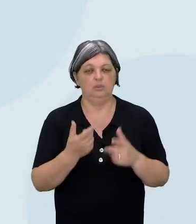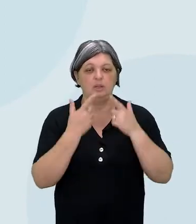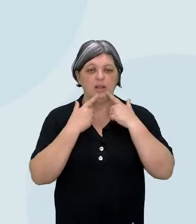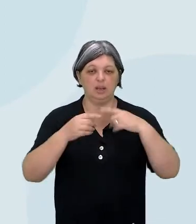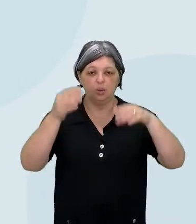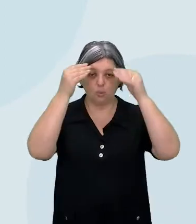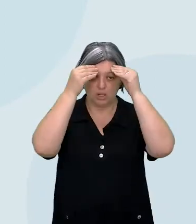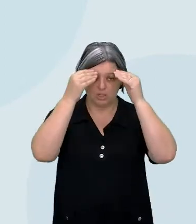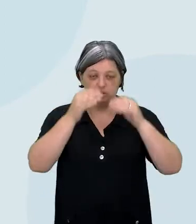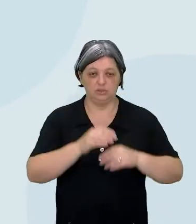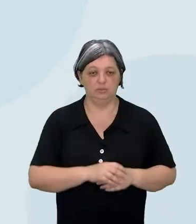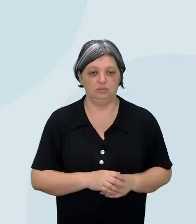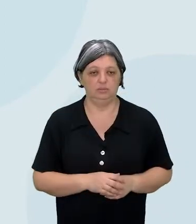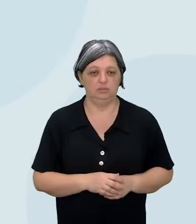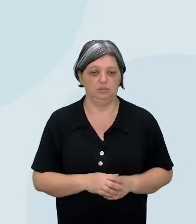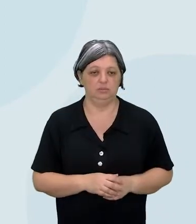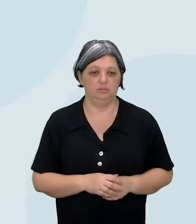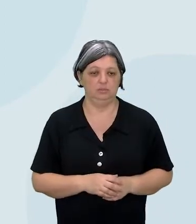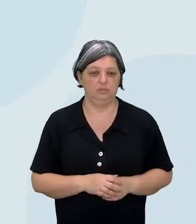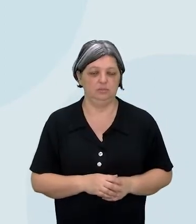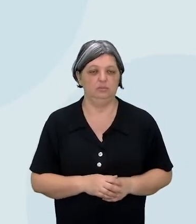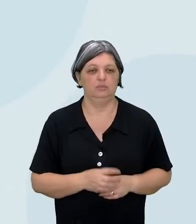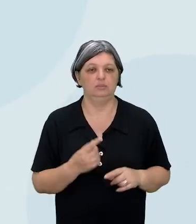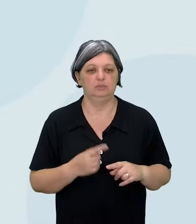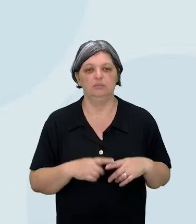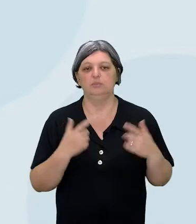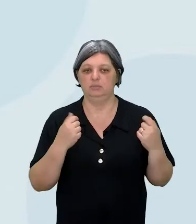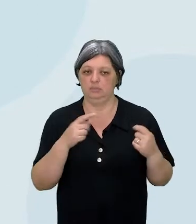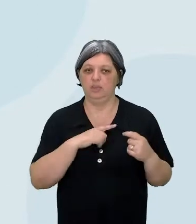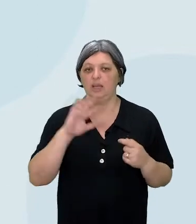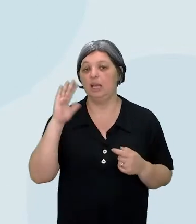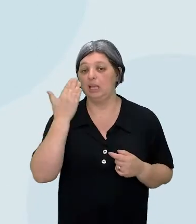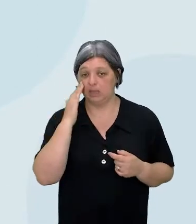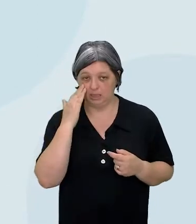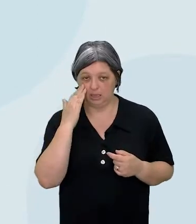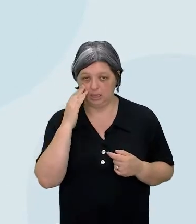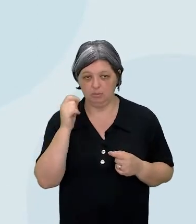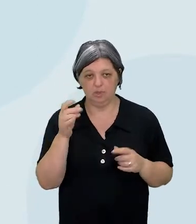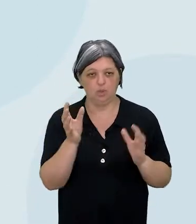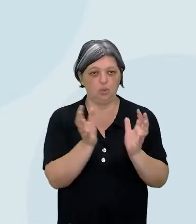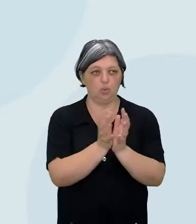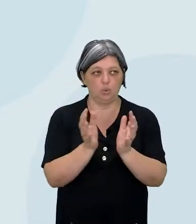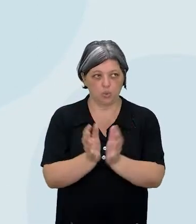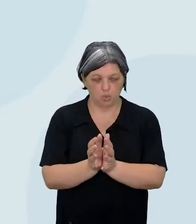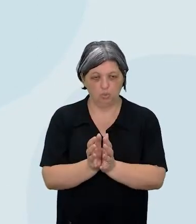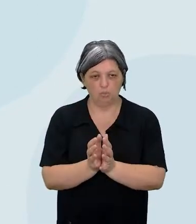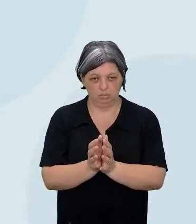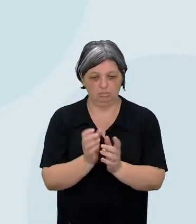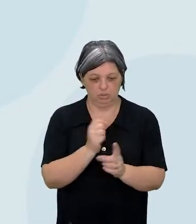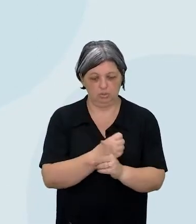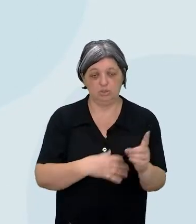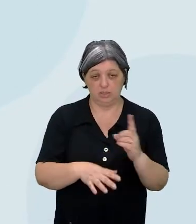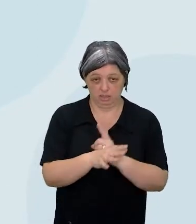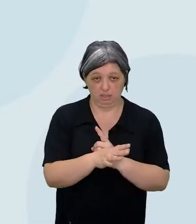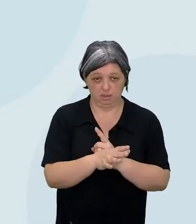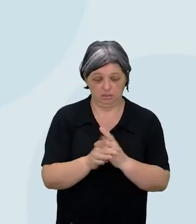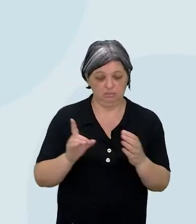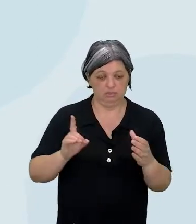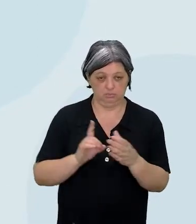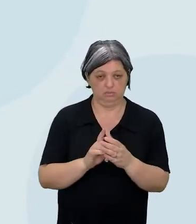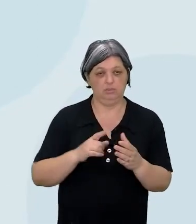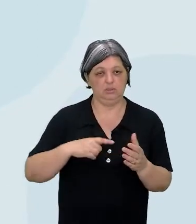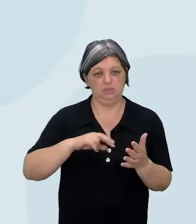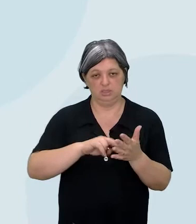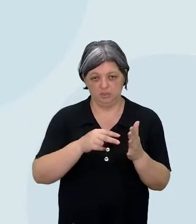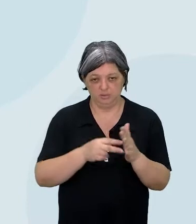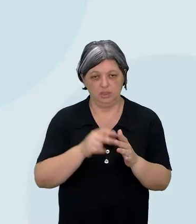Então, você só consegue entender o que eu falei, porque enquanto grupo e enquanto sociedade, nós demos significado a essas